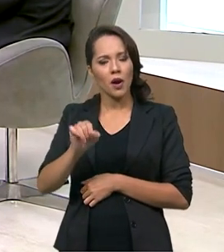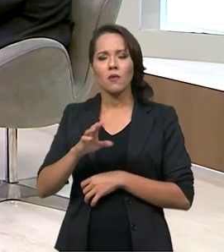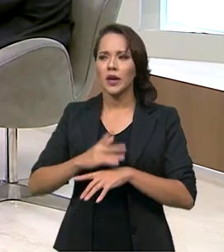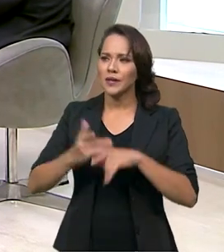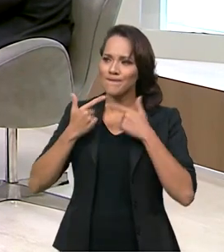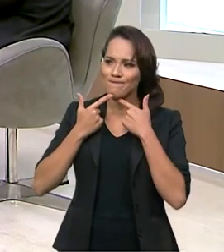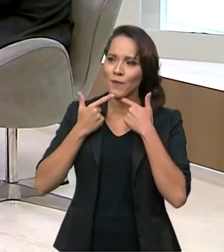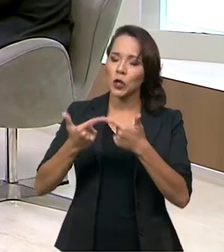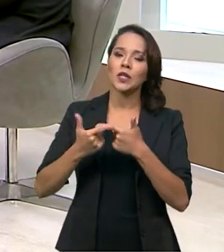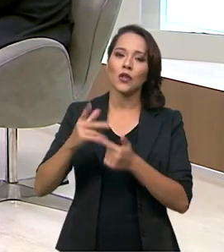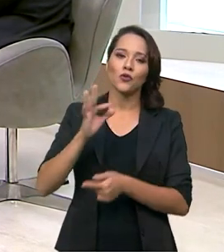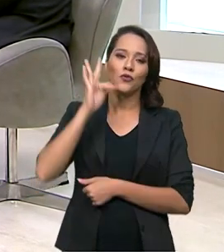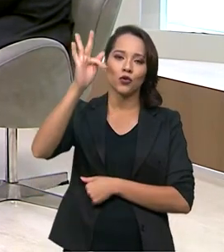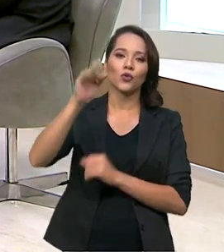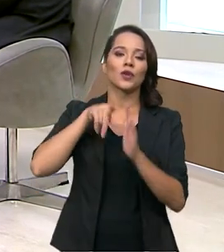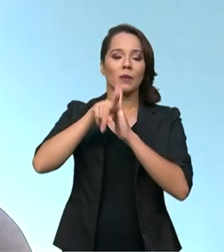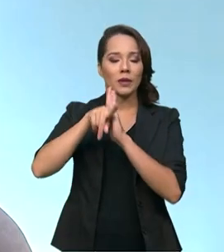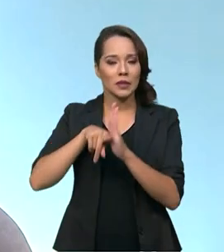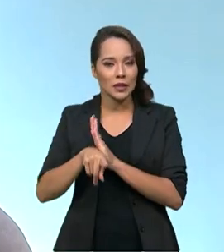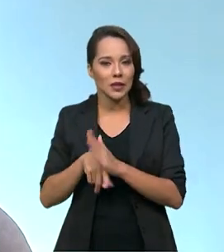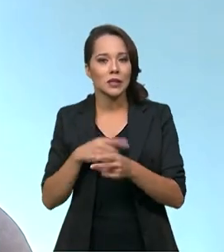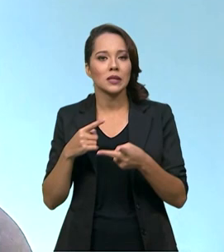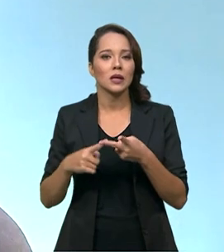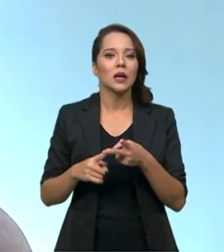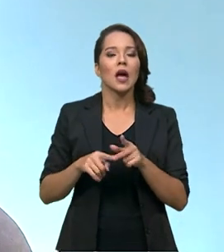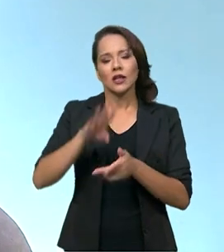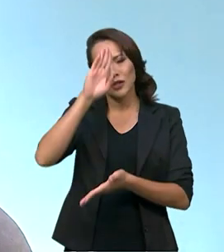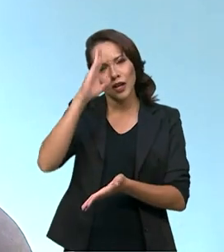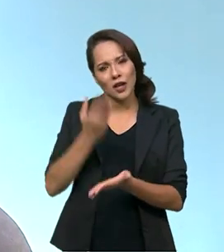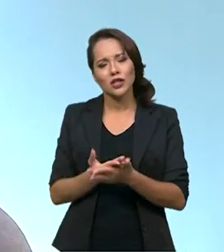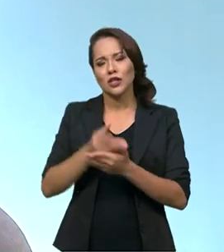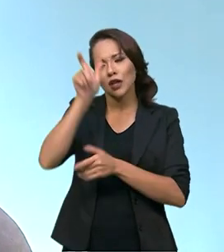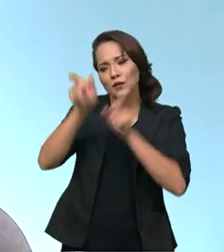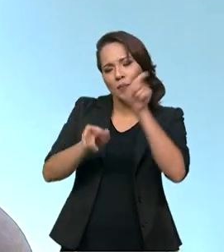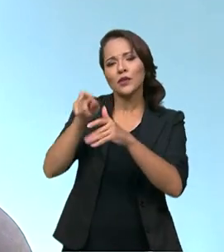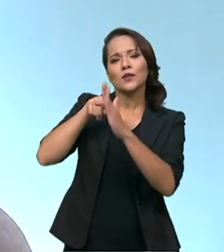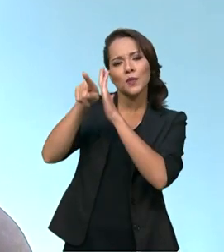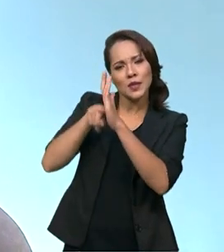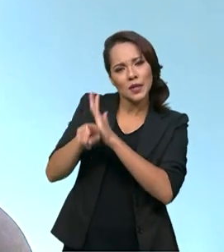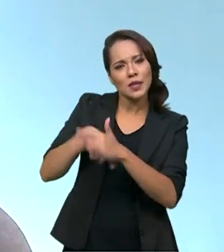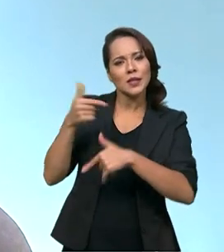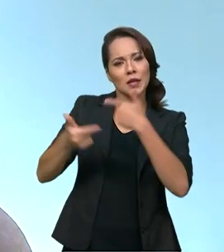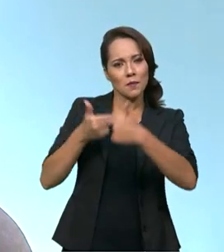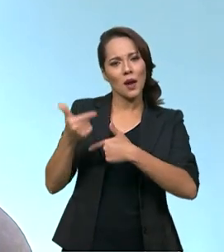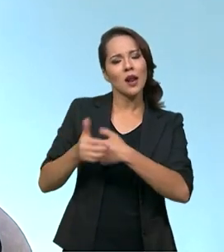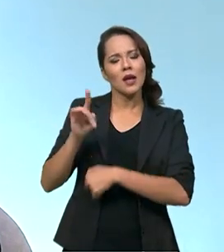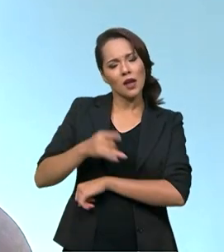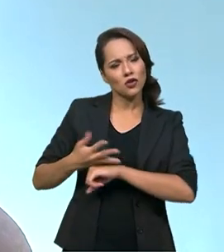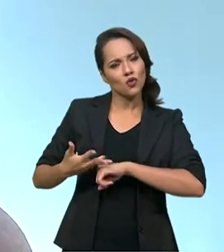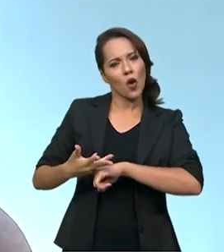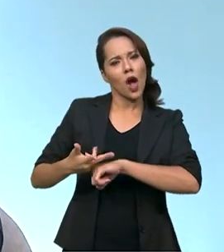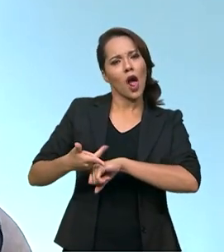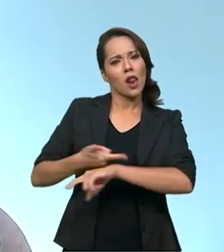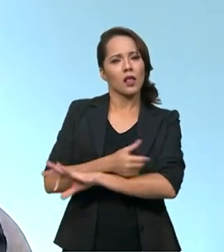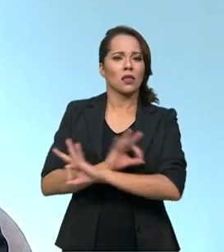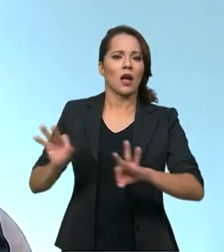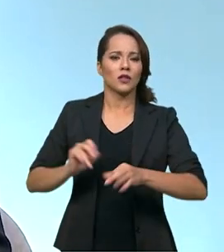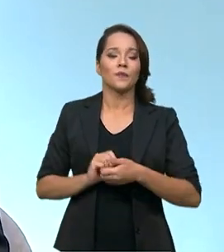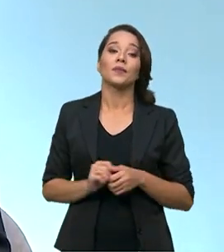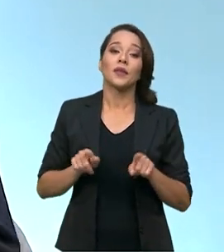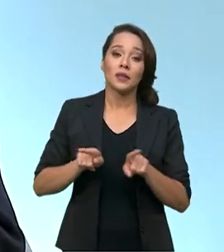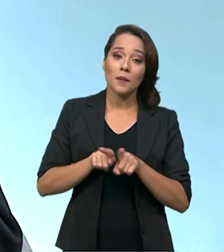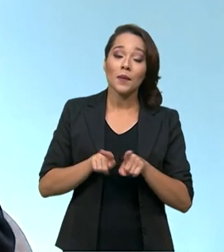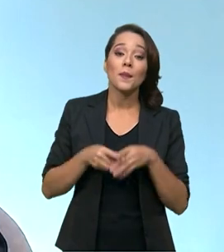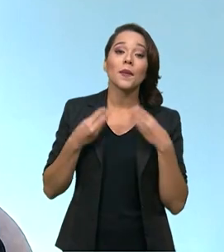no futuro, no futuro da pesquisa. Acreditamos nos nossos pesquisadores, que são de muita qualidade. E também para